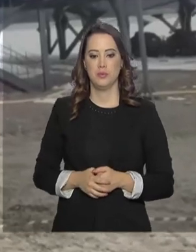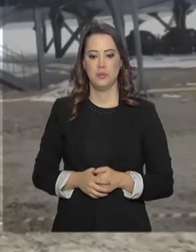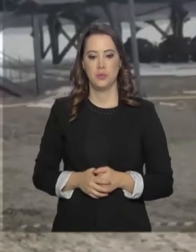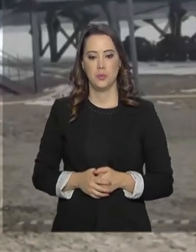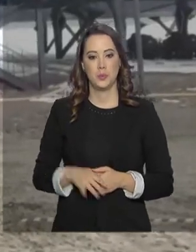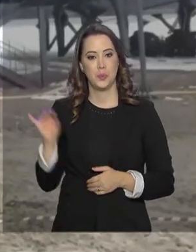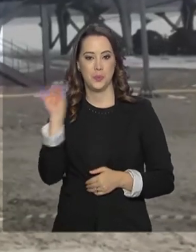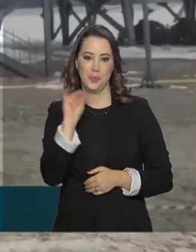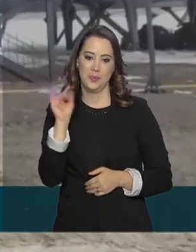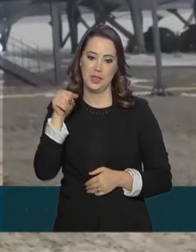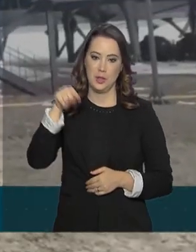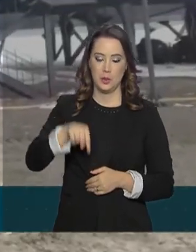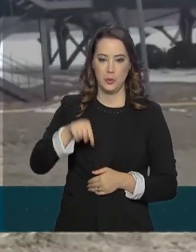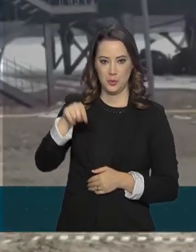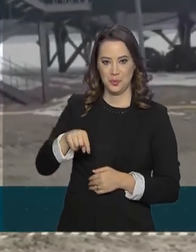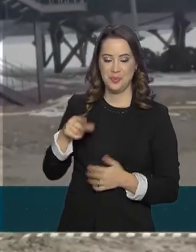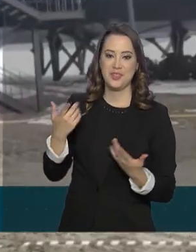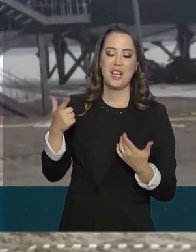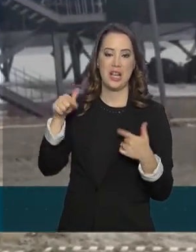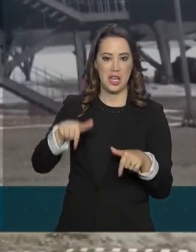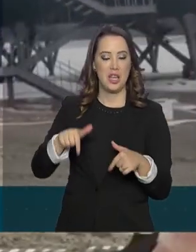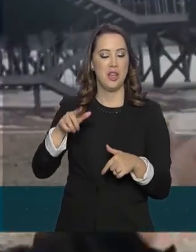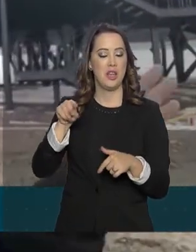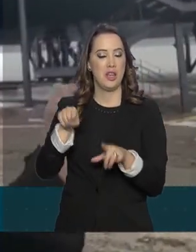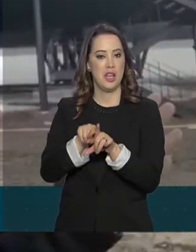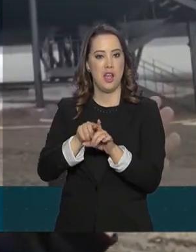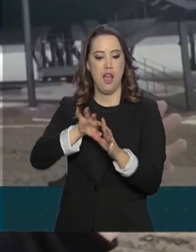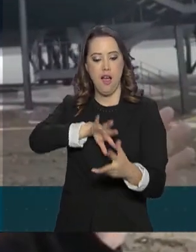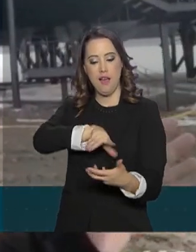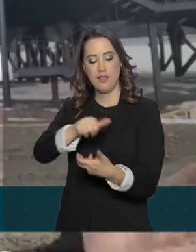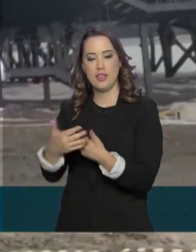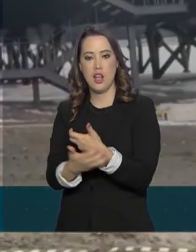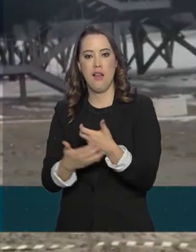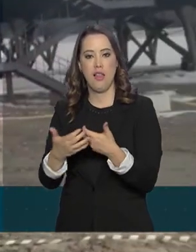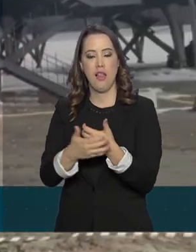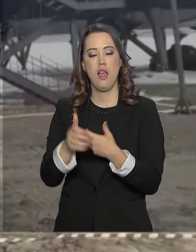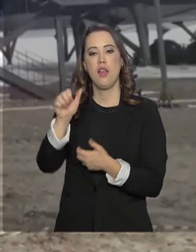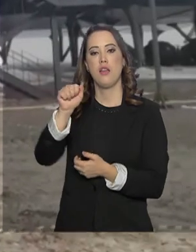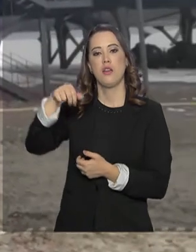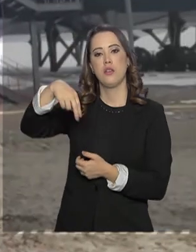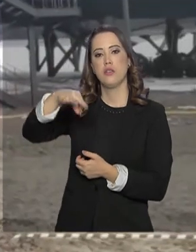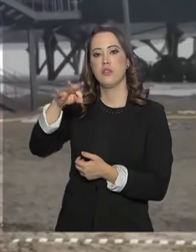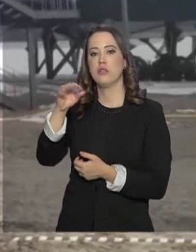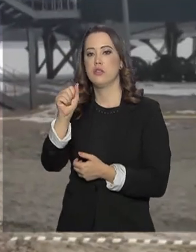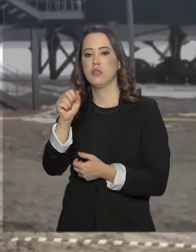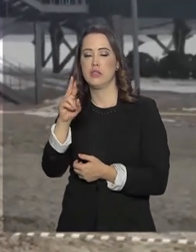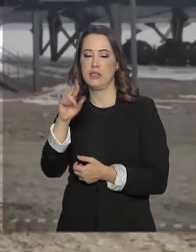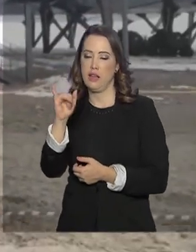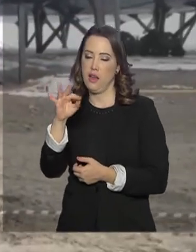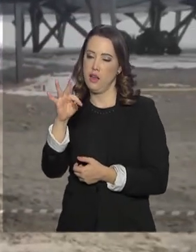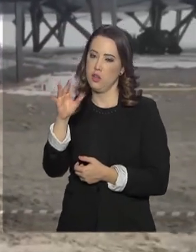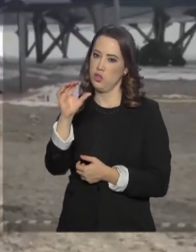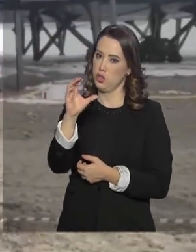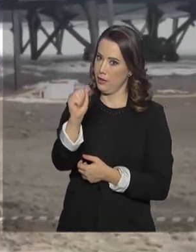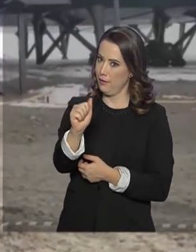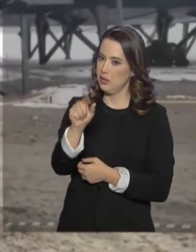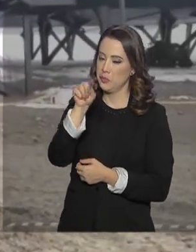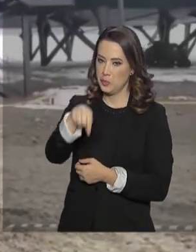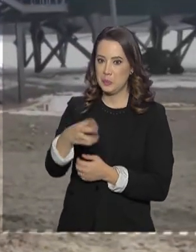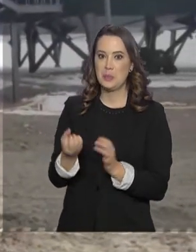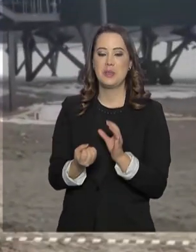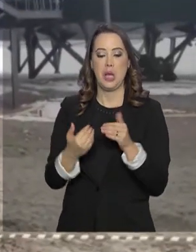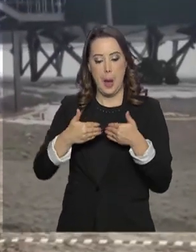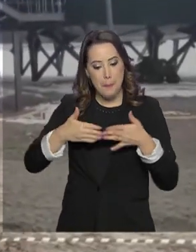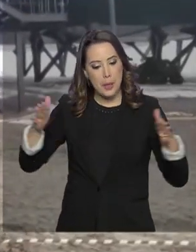Olá, estou aqui na Ilha Rei Jorge, na Antártica, em frente à base brasileira Comandante Ferraz, que vai ser reinaugurada no dia